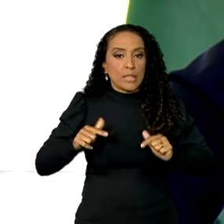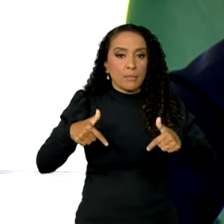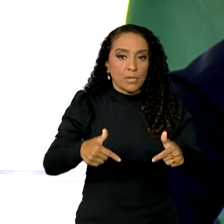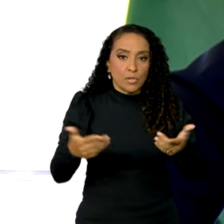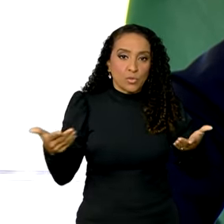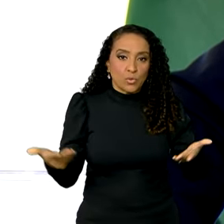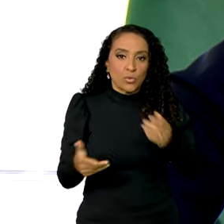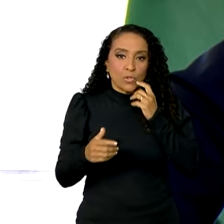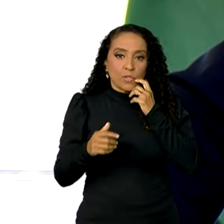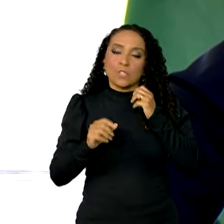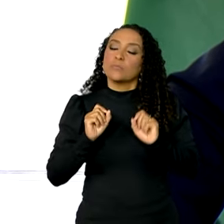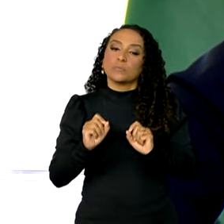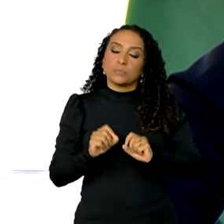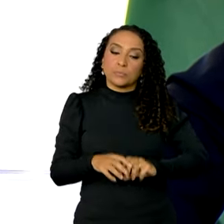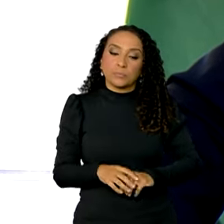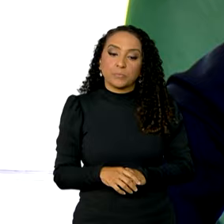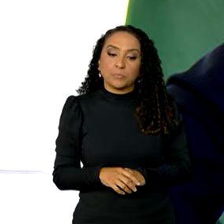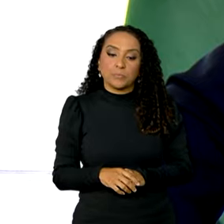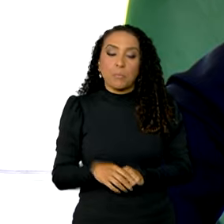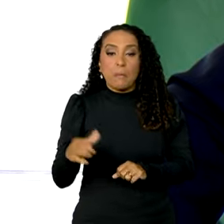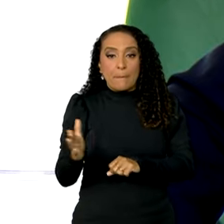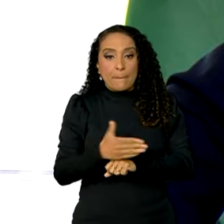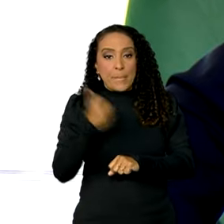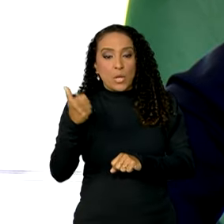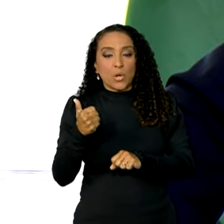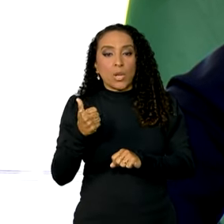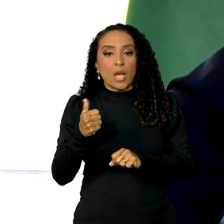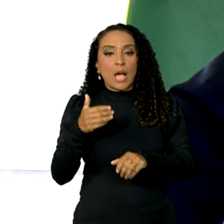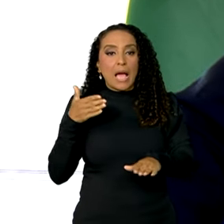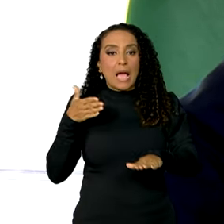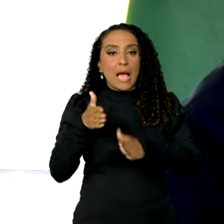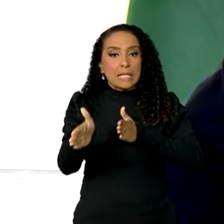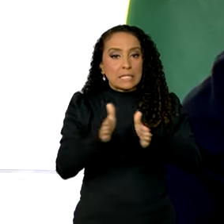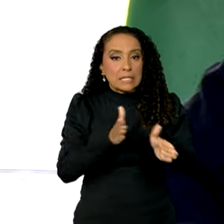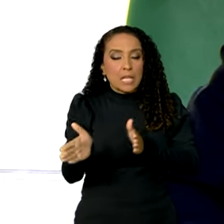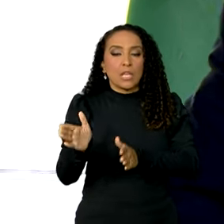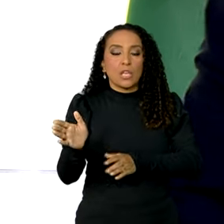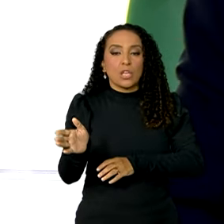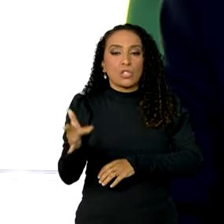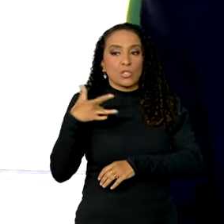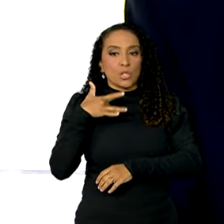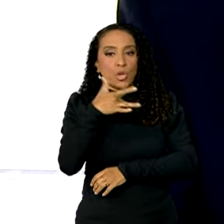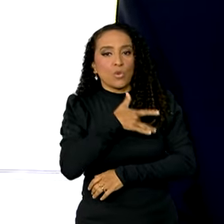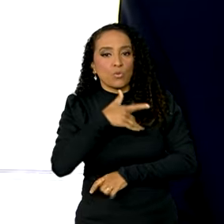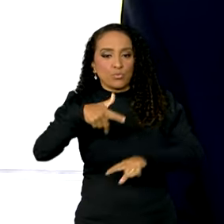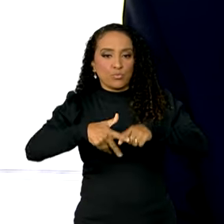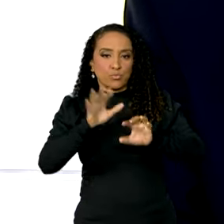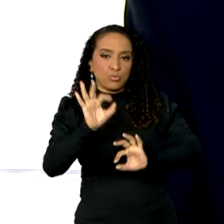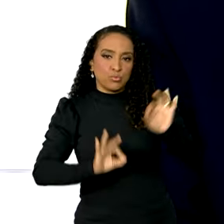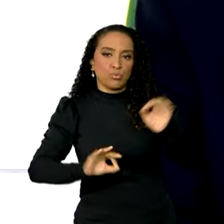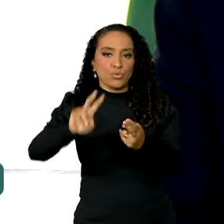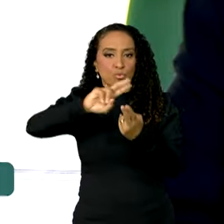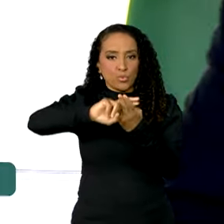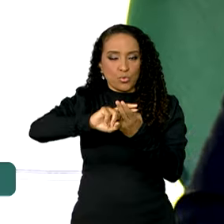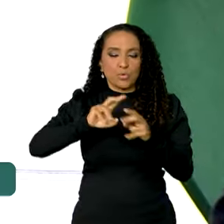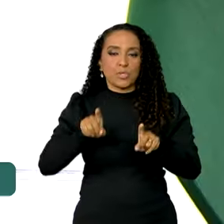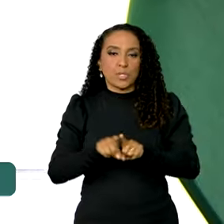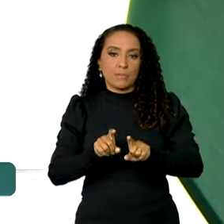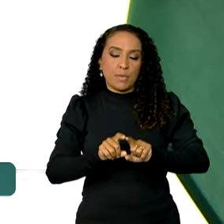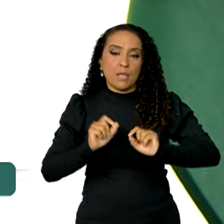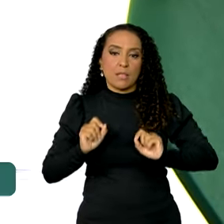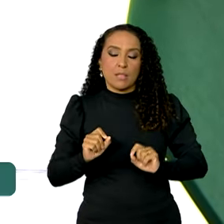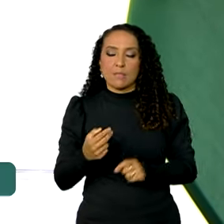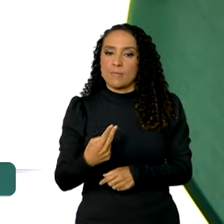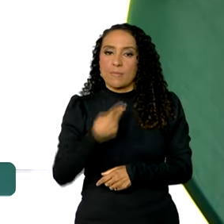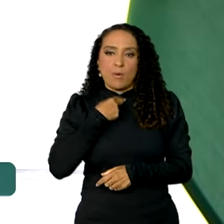hoje para melhorar o acesso à saúde, de reconstruir o SUS e isso